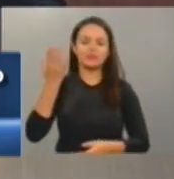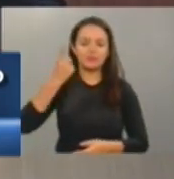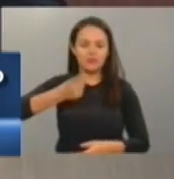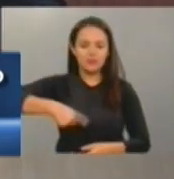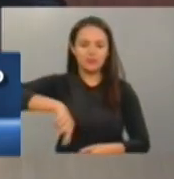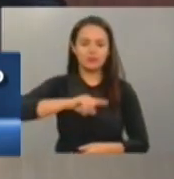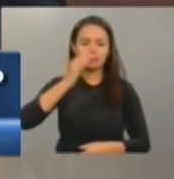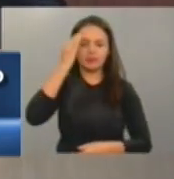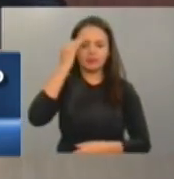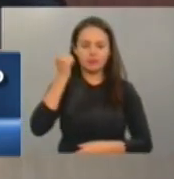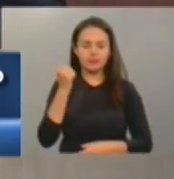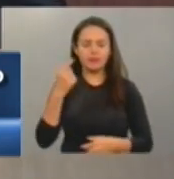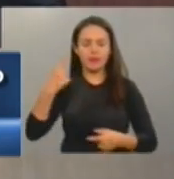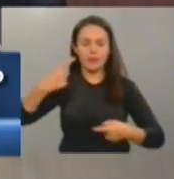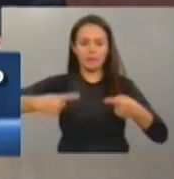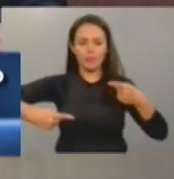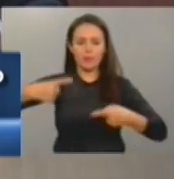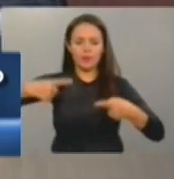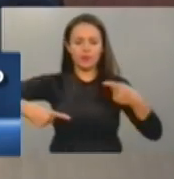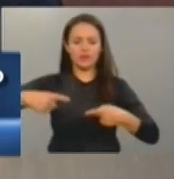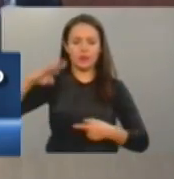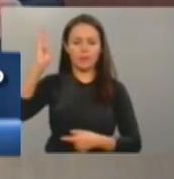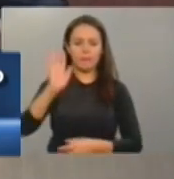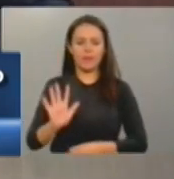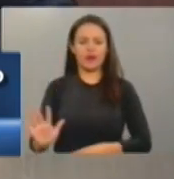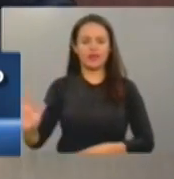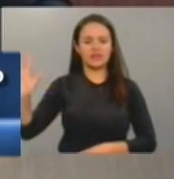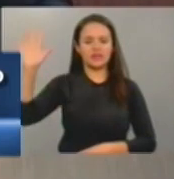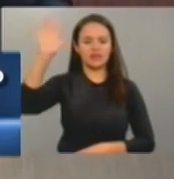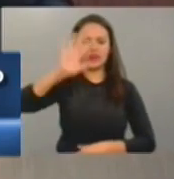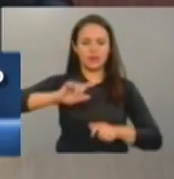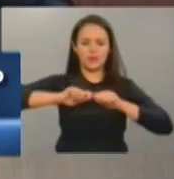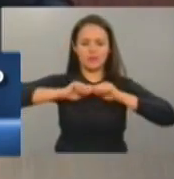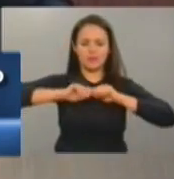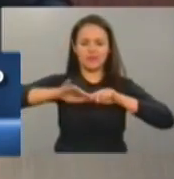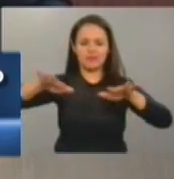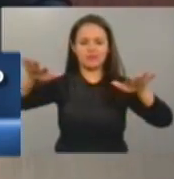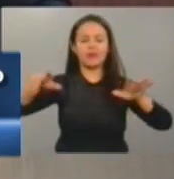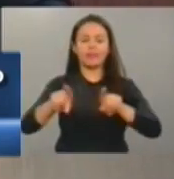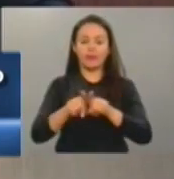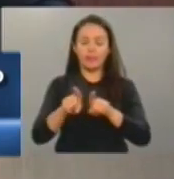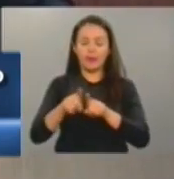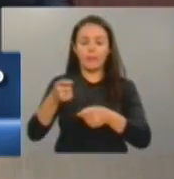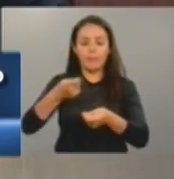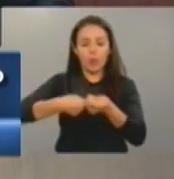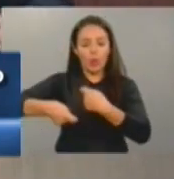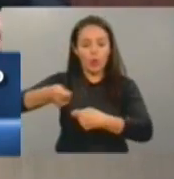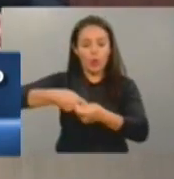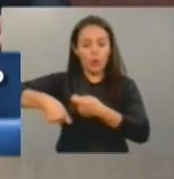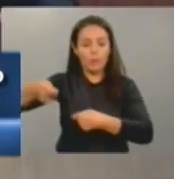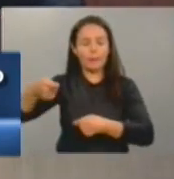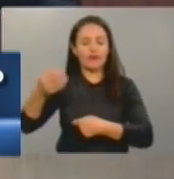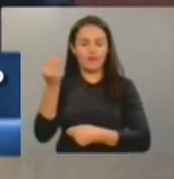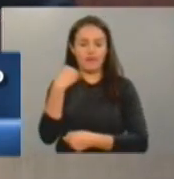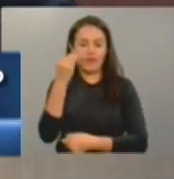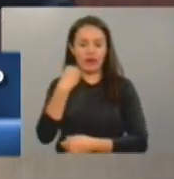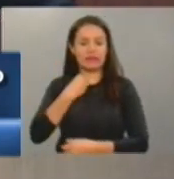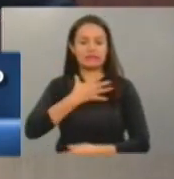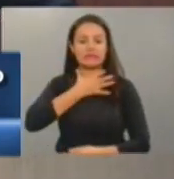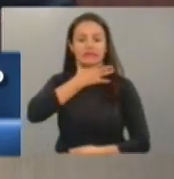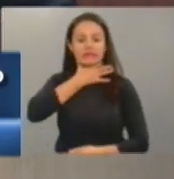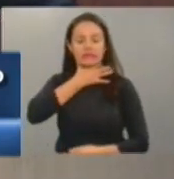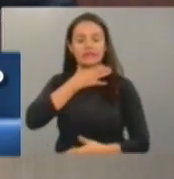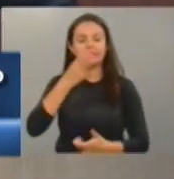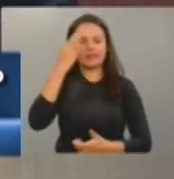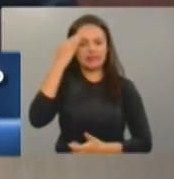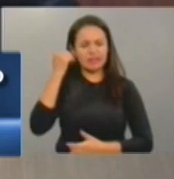uma crise política a nível nacional, com suas repercussões muito grandes a nível econômico, e a seca que assola, que